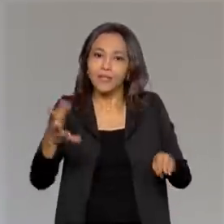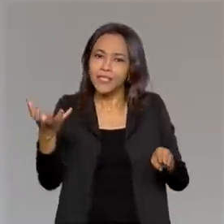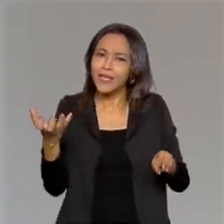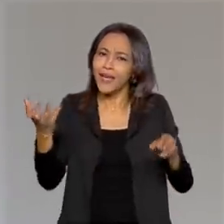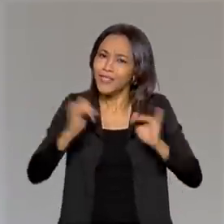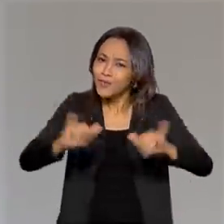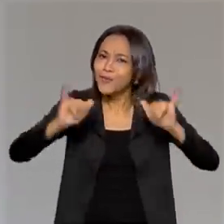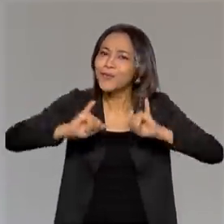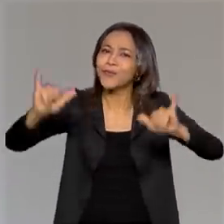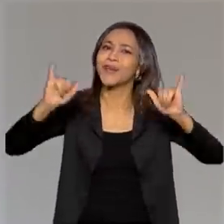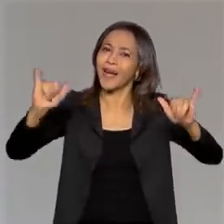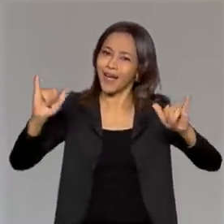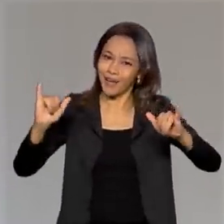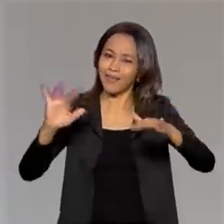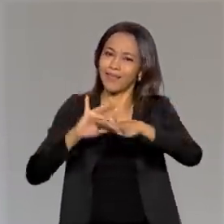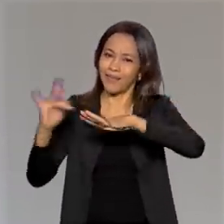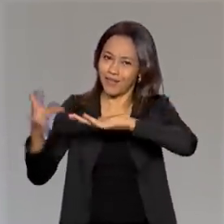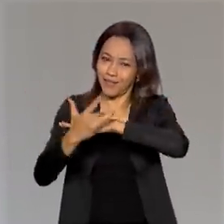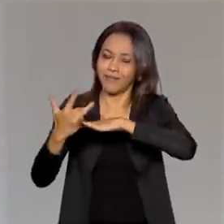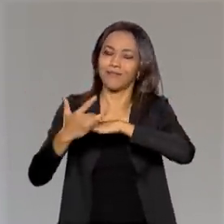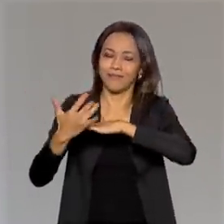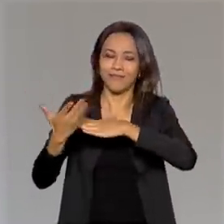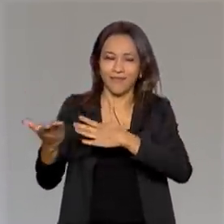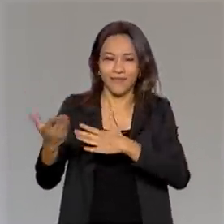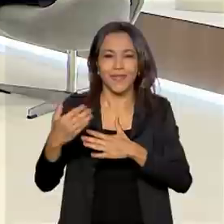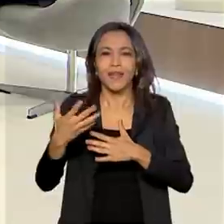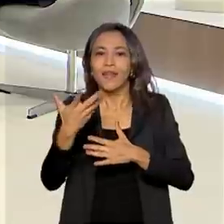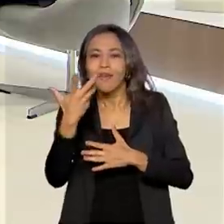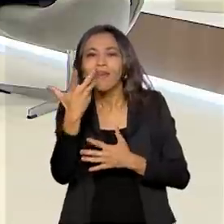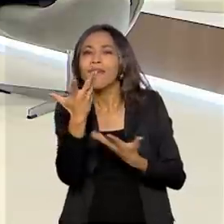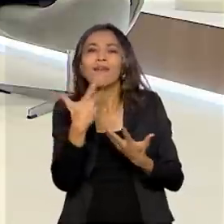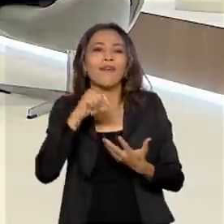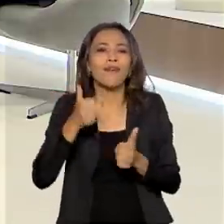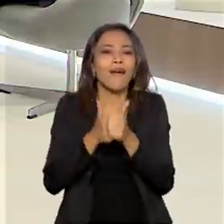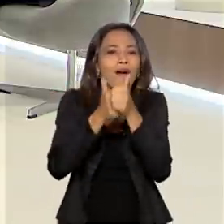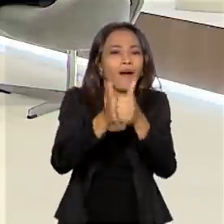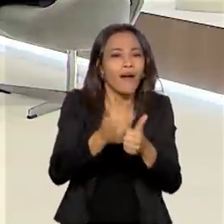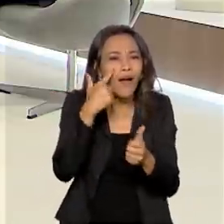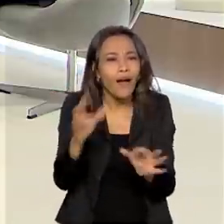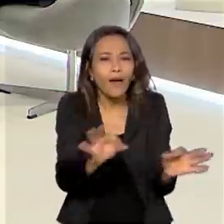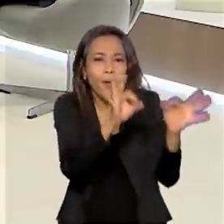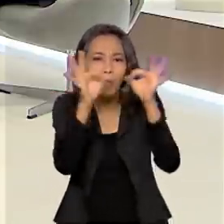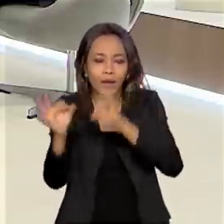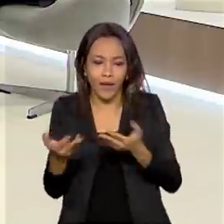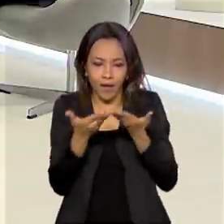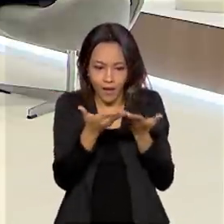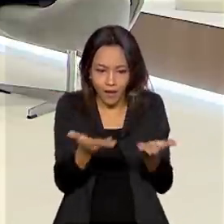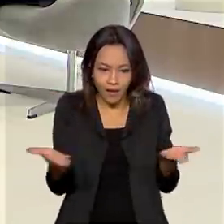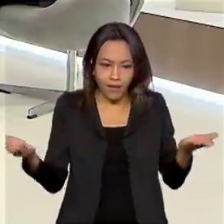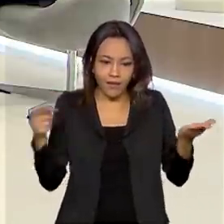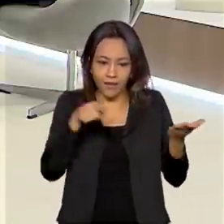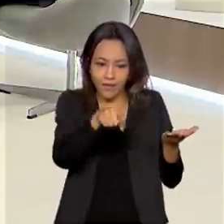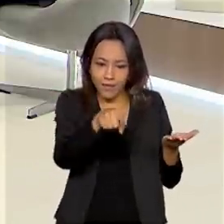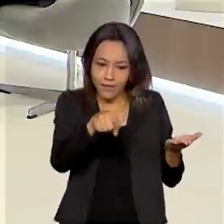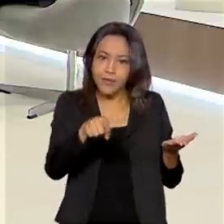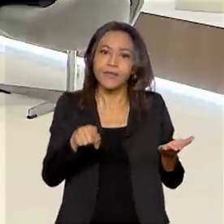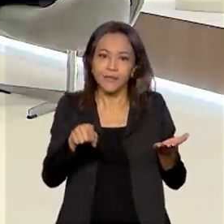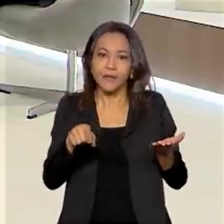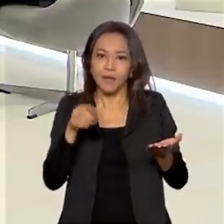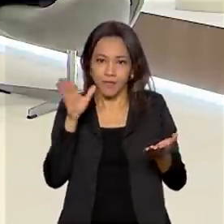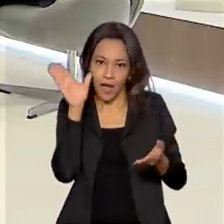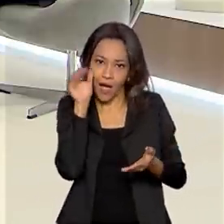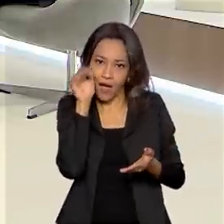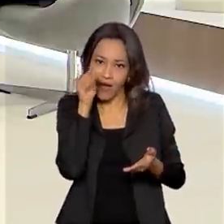divulgar as redes sociais dos museus aqui com a gente. Quem quiser acompanhar, para ver, museus.gov.br. Aqui na nossa tela também tem o